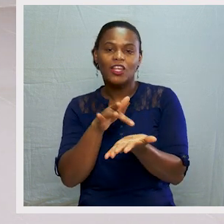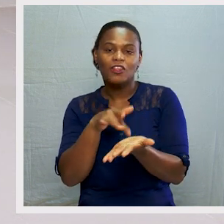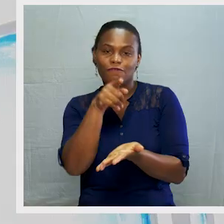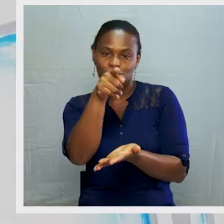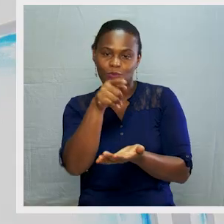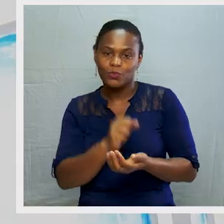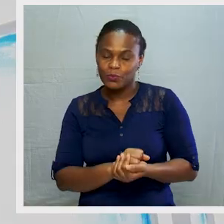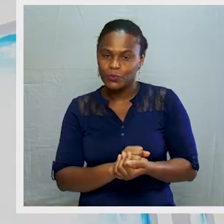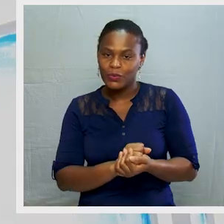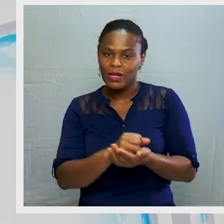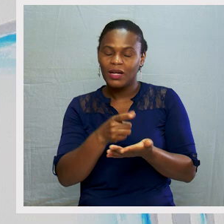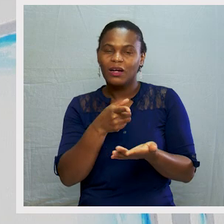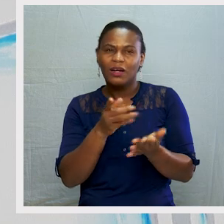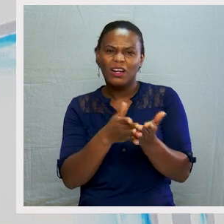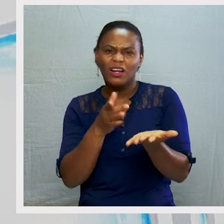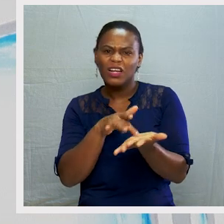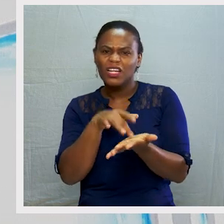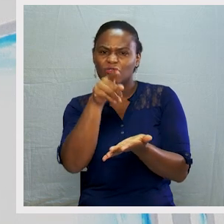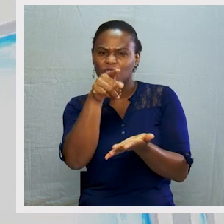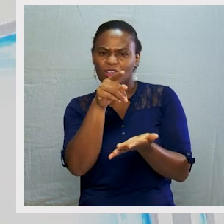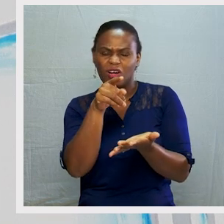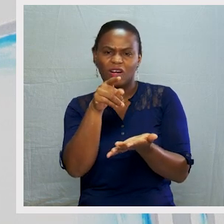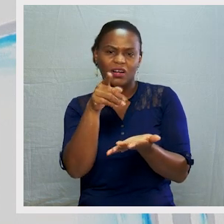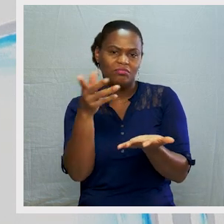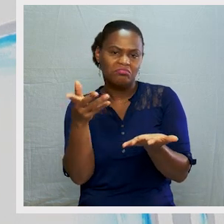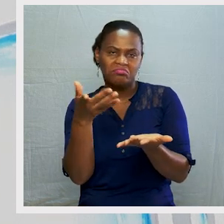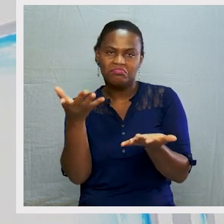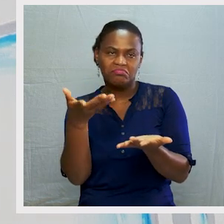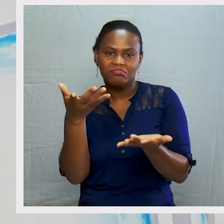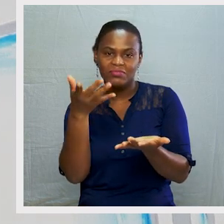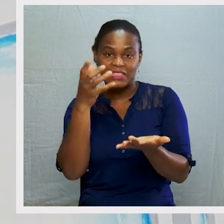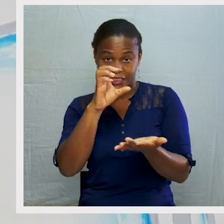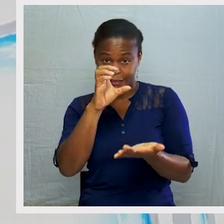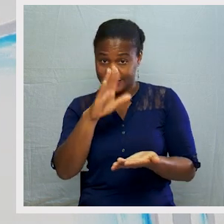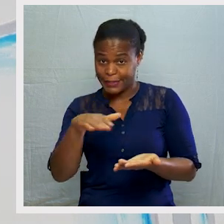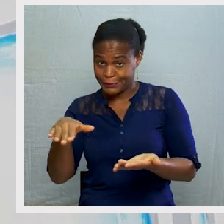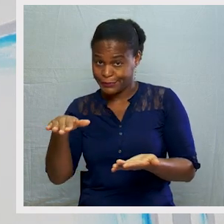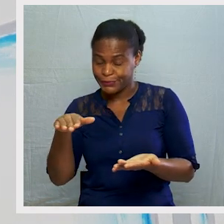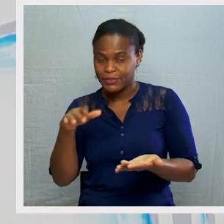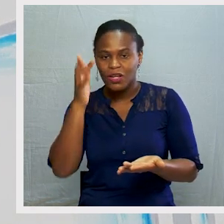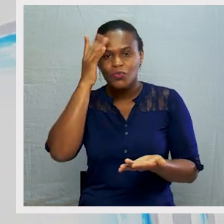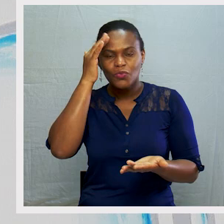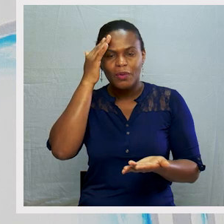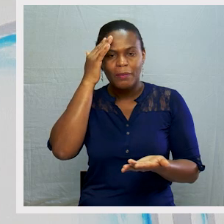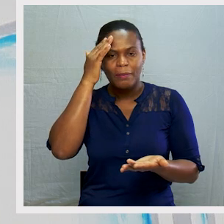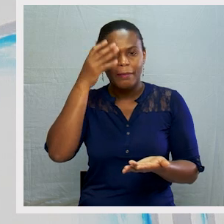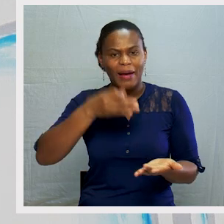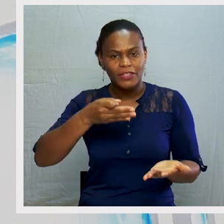manual. O exercício está no manual de ciências na página